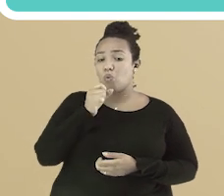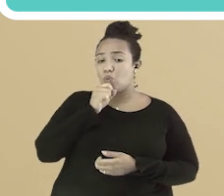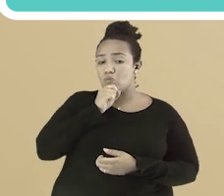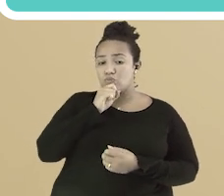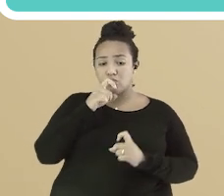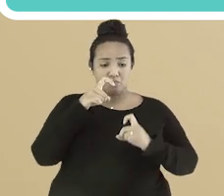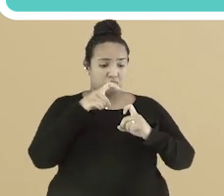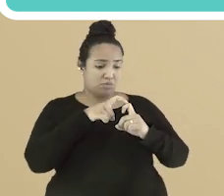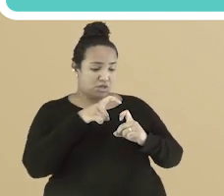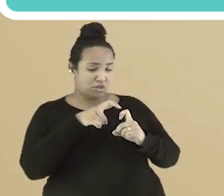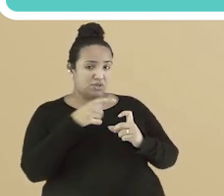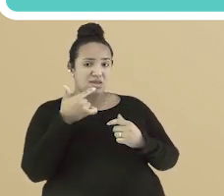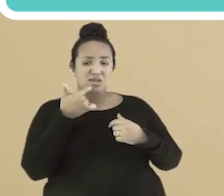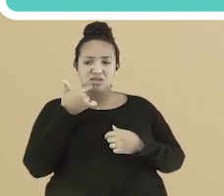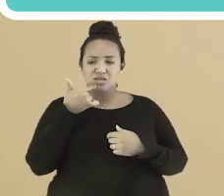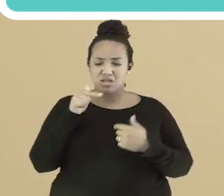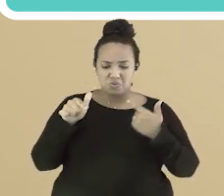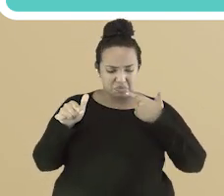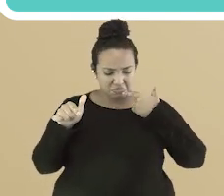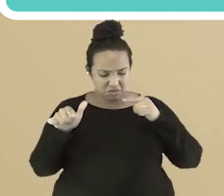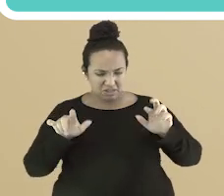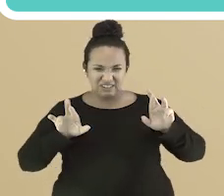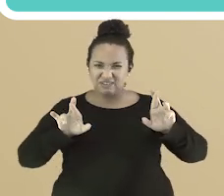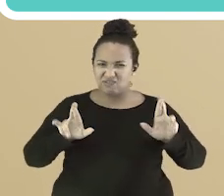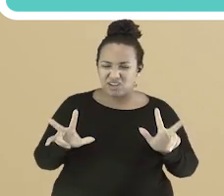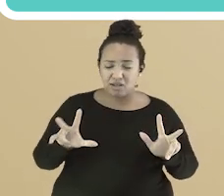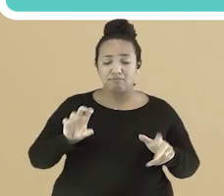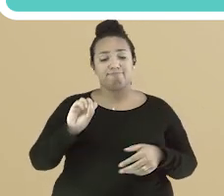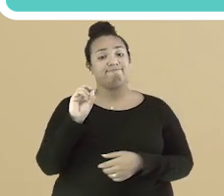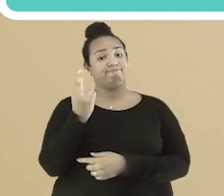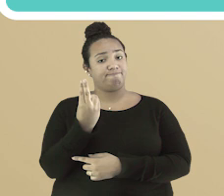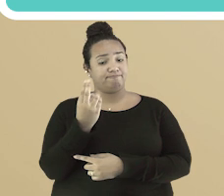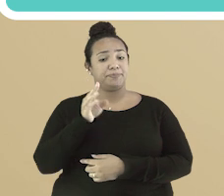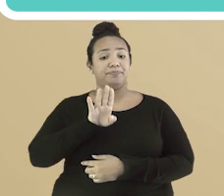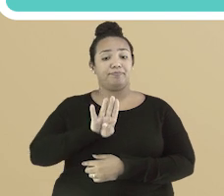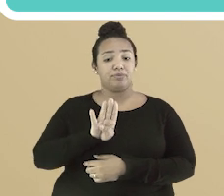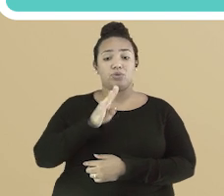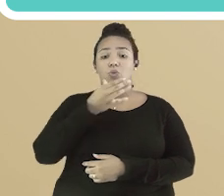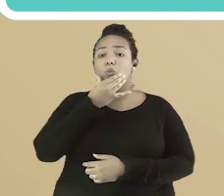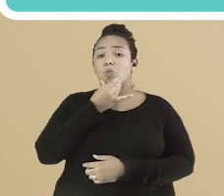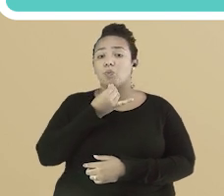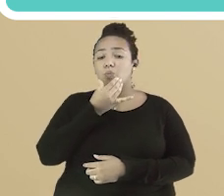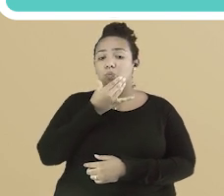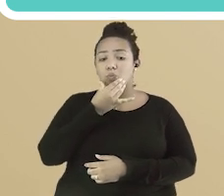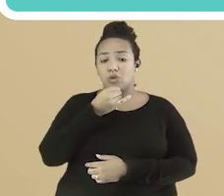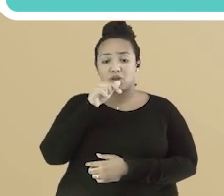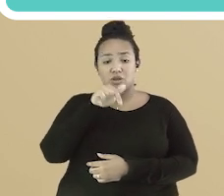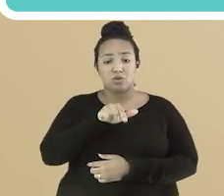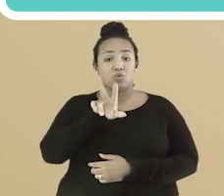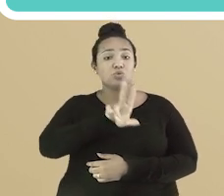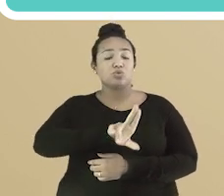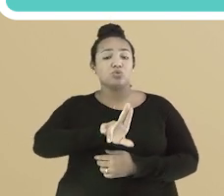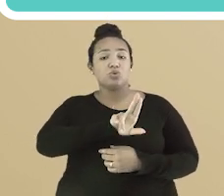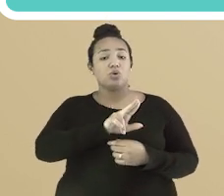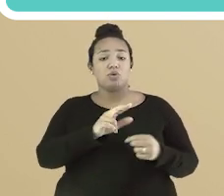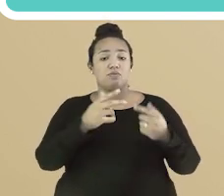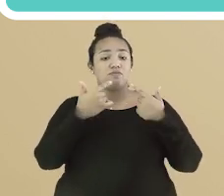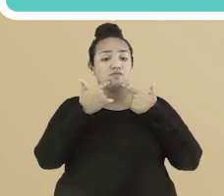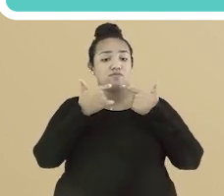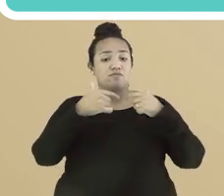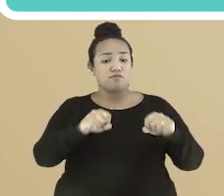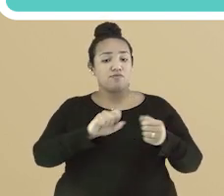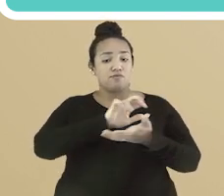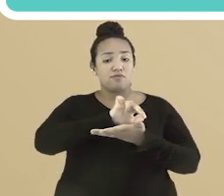A. O paciente e o médico falam línguas diferentes? Ou letra B. O paciente